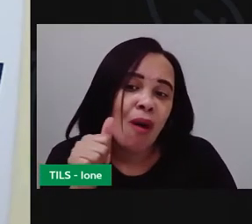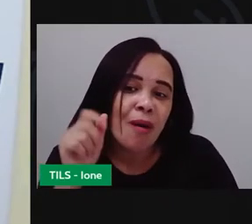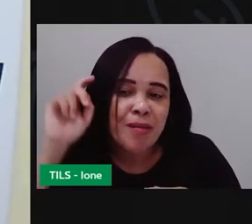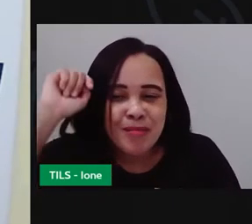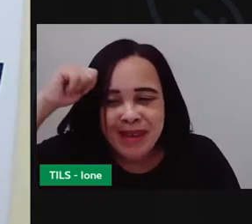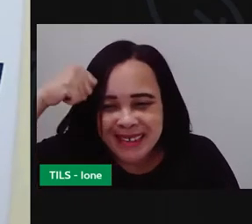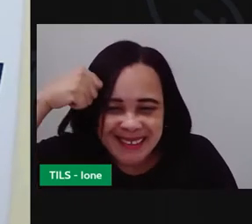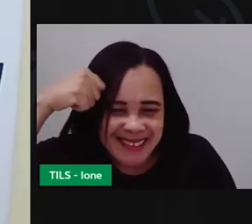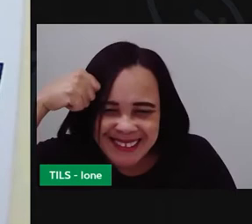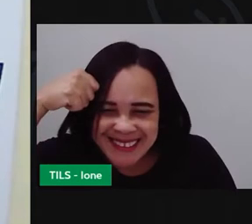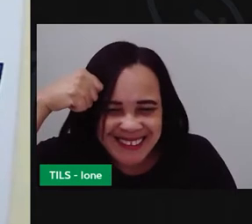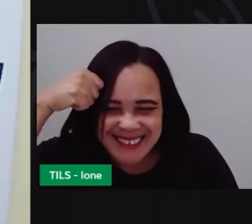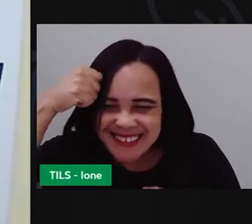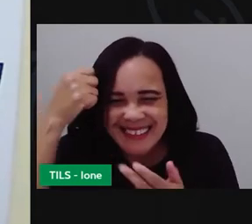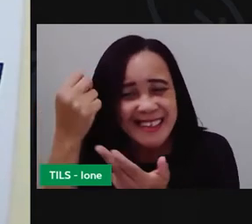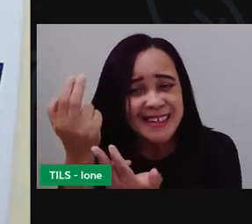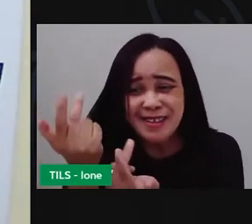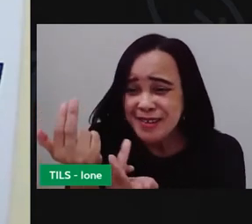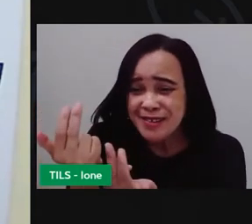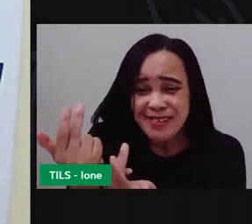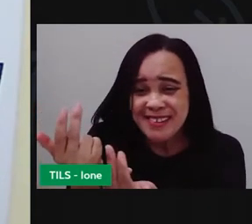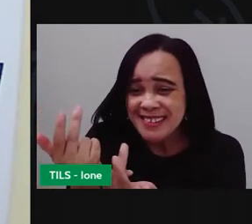preta. Olha!